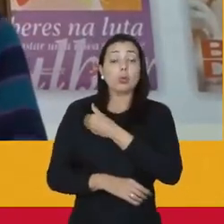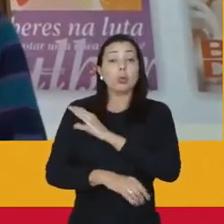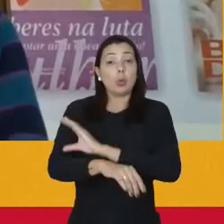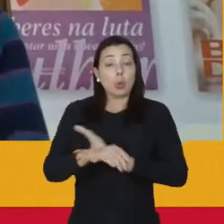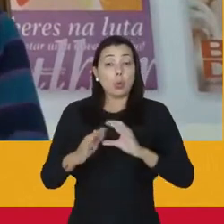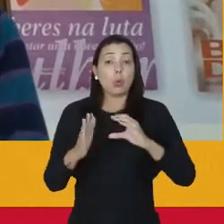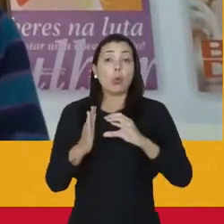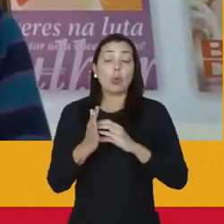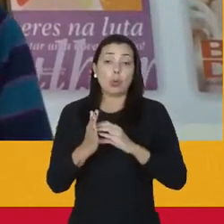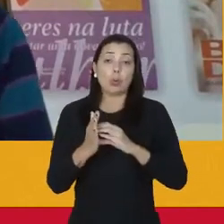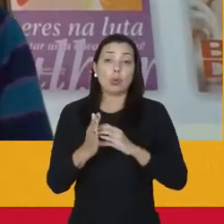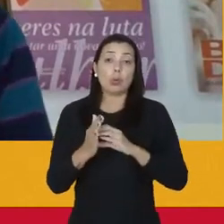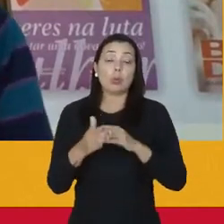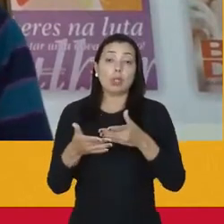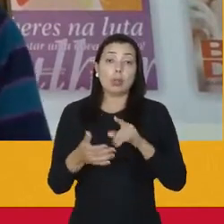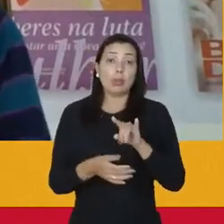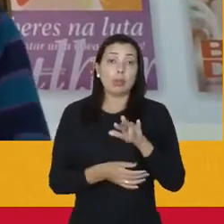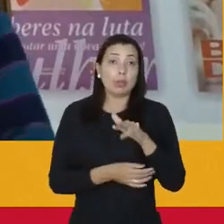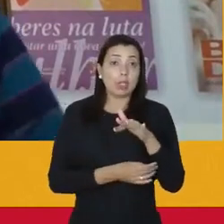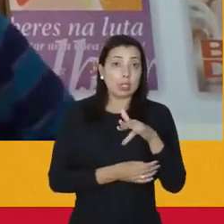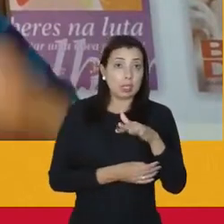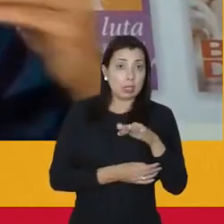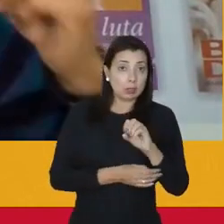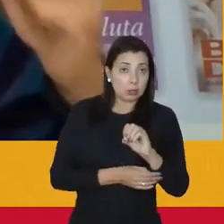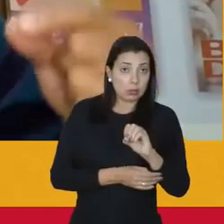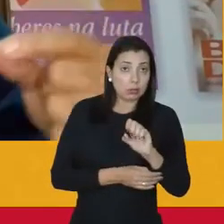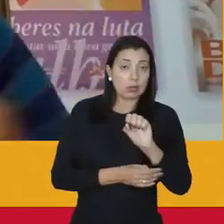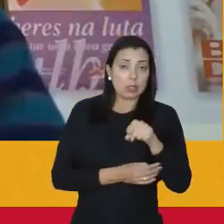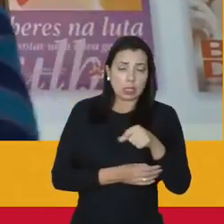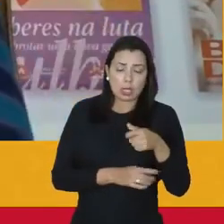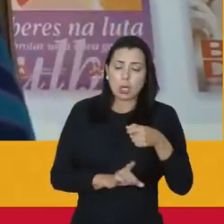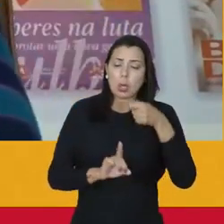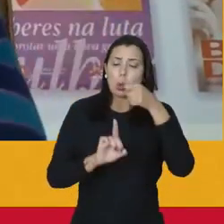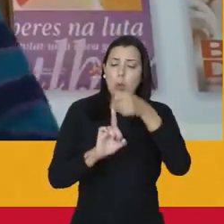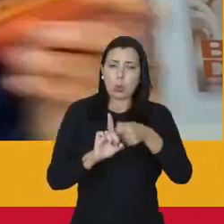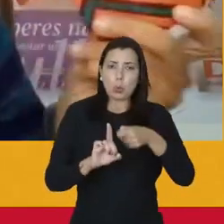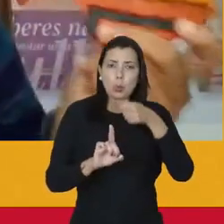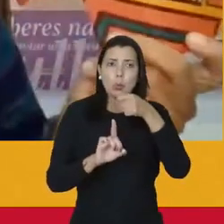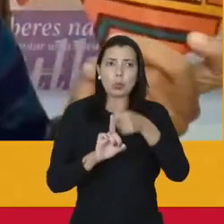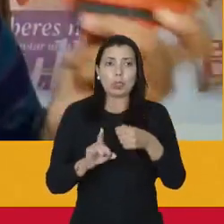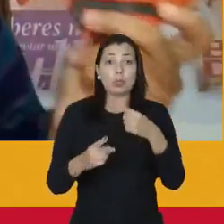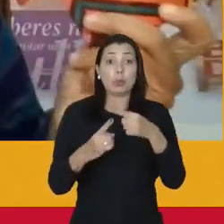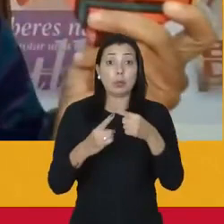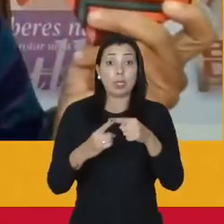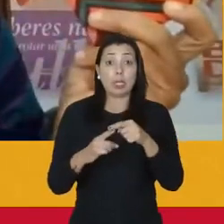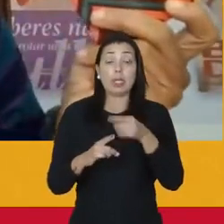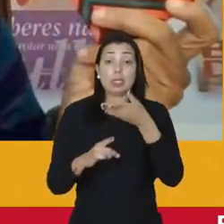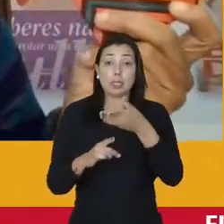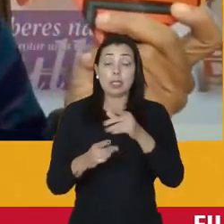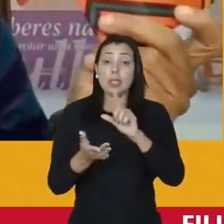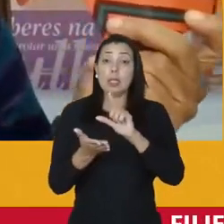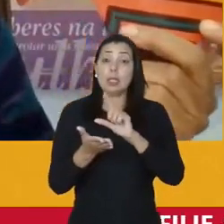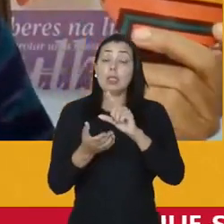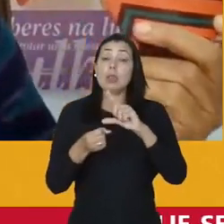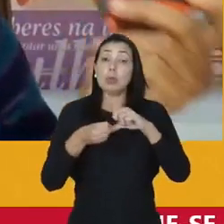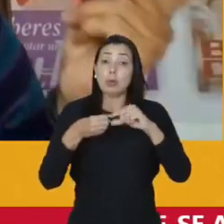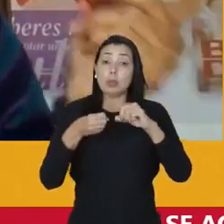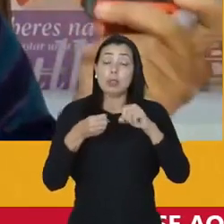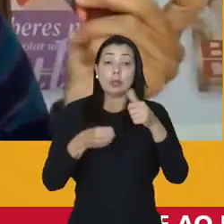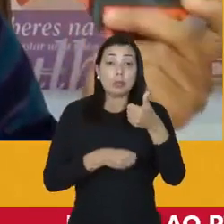de Niterói. Vinícius, Mártios, muita luta, porque aqui, no artigo 16,